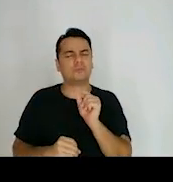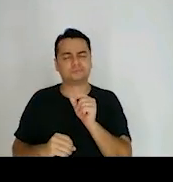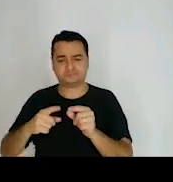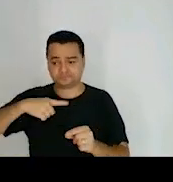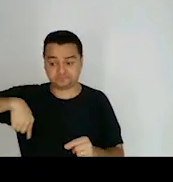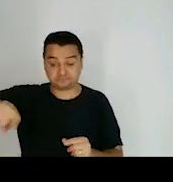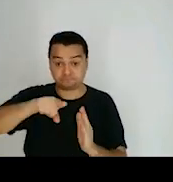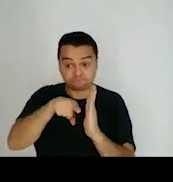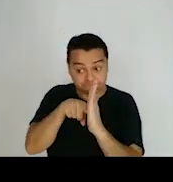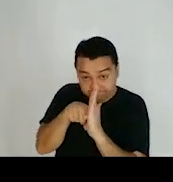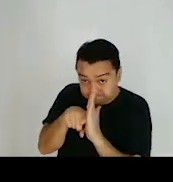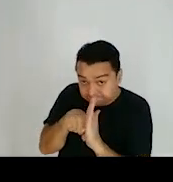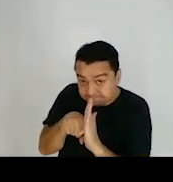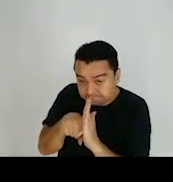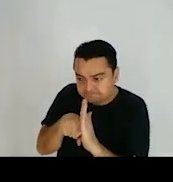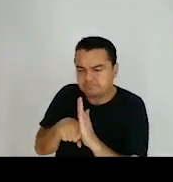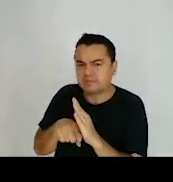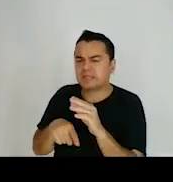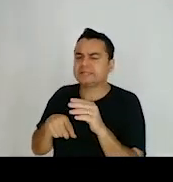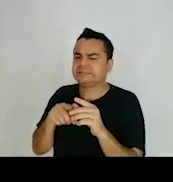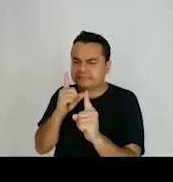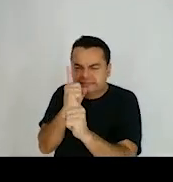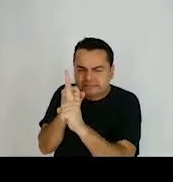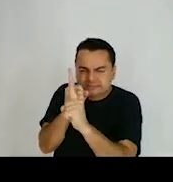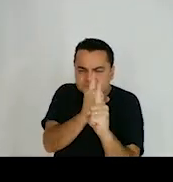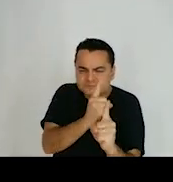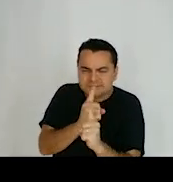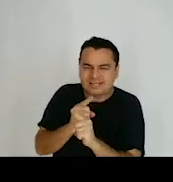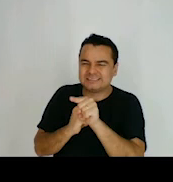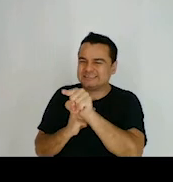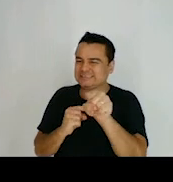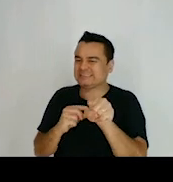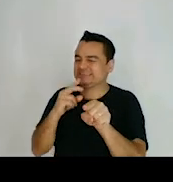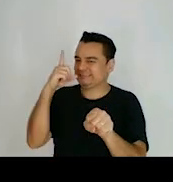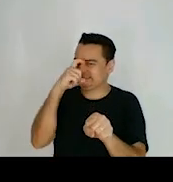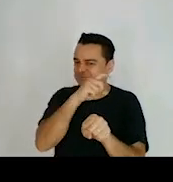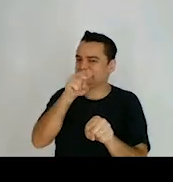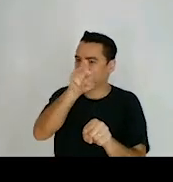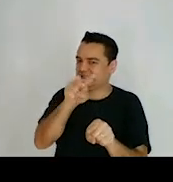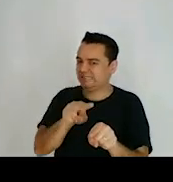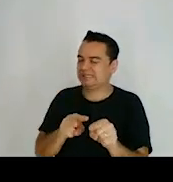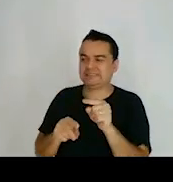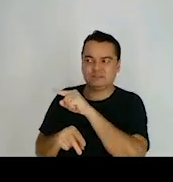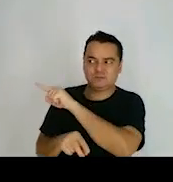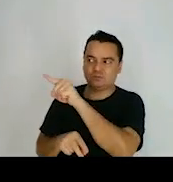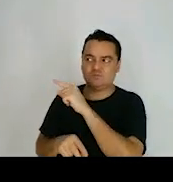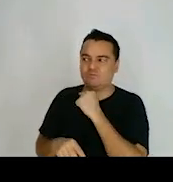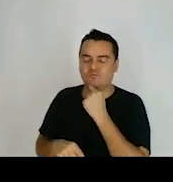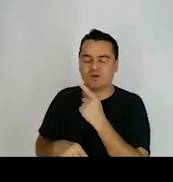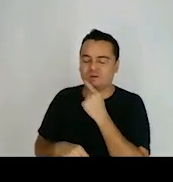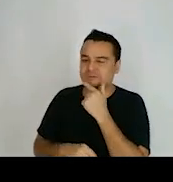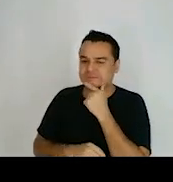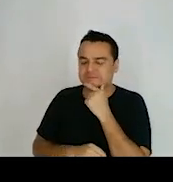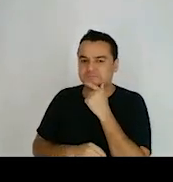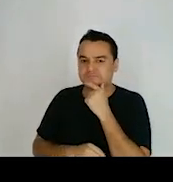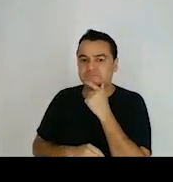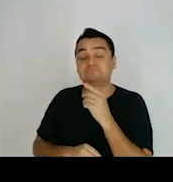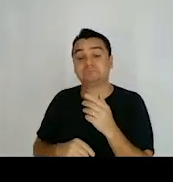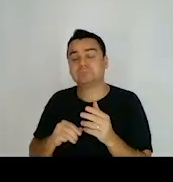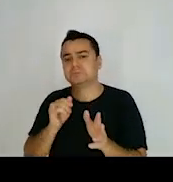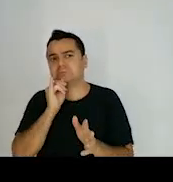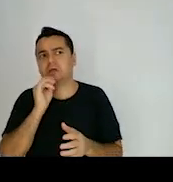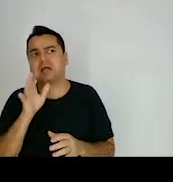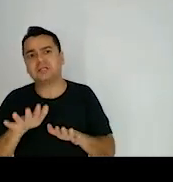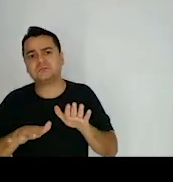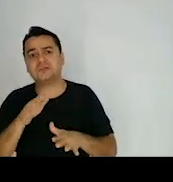elementos que dificultam a leitura, seguindo as seguintes diretrizes. Há alguma informação que desconsidera a